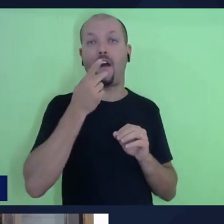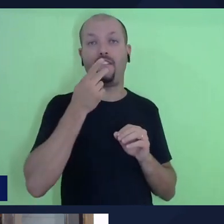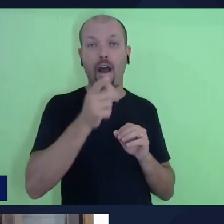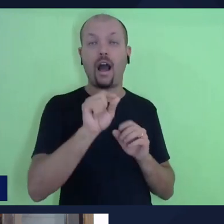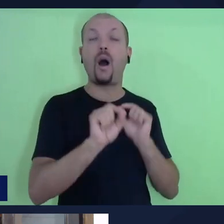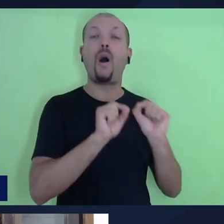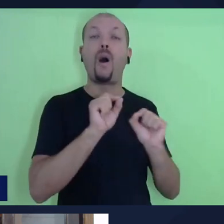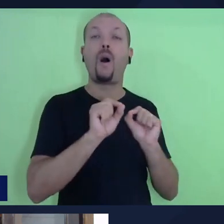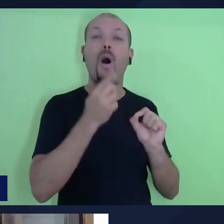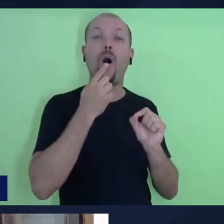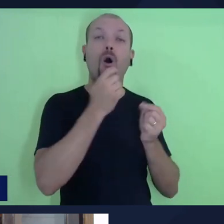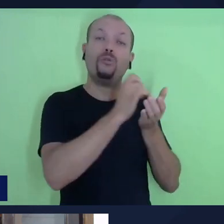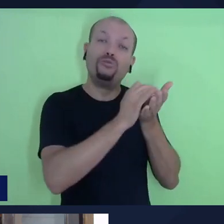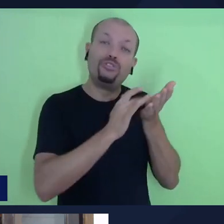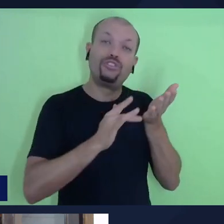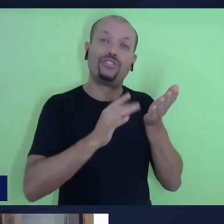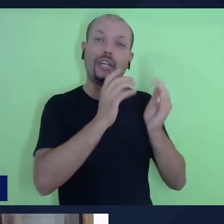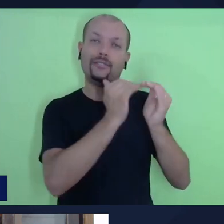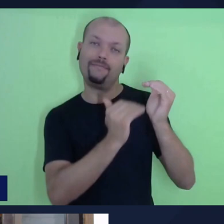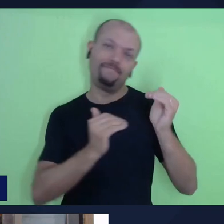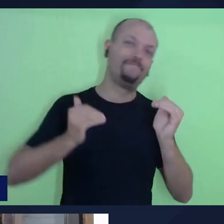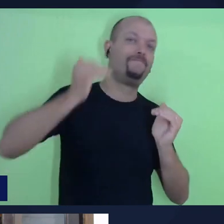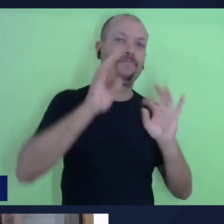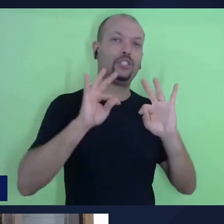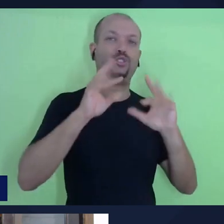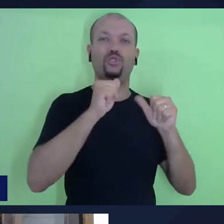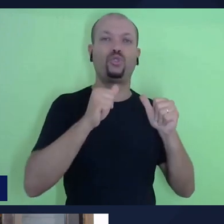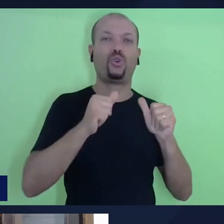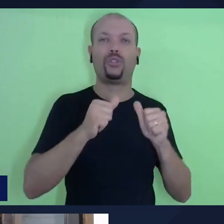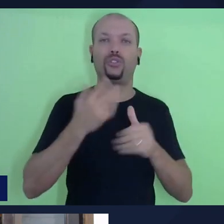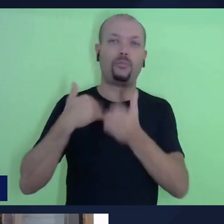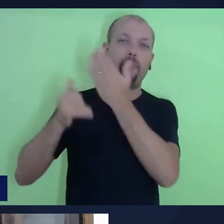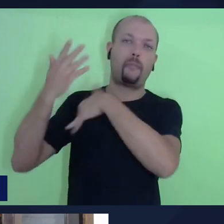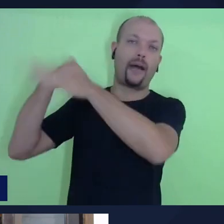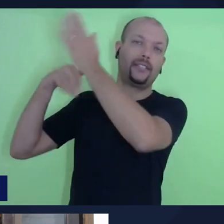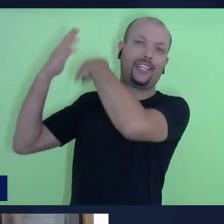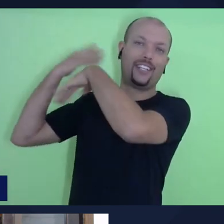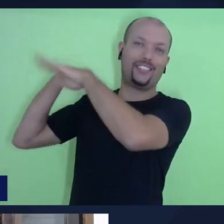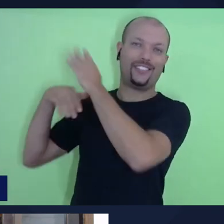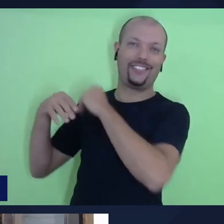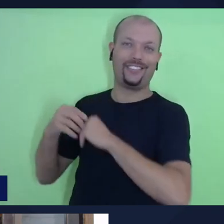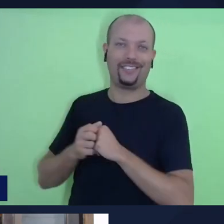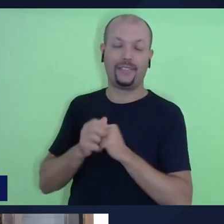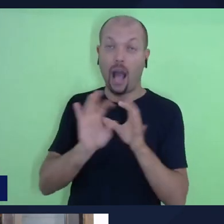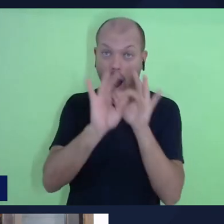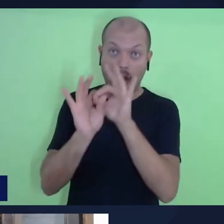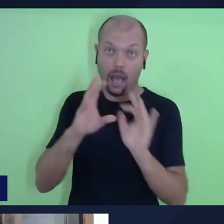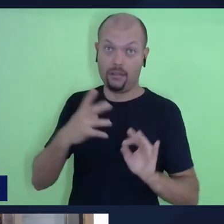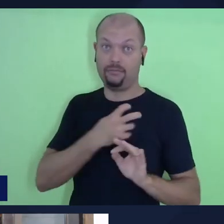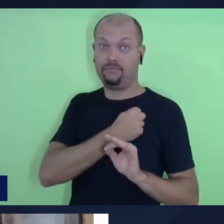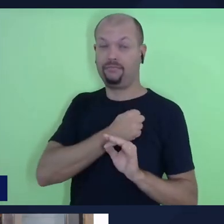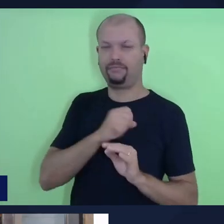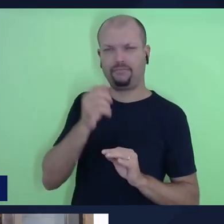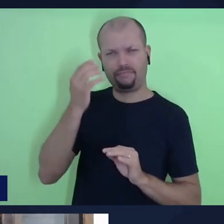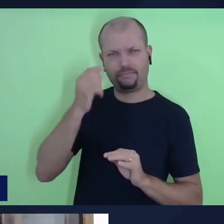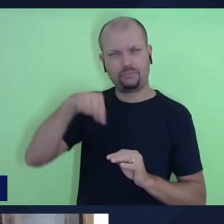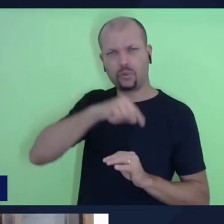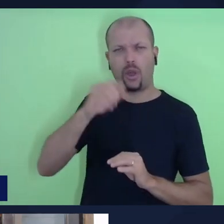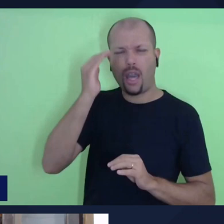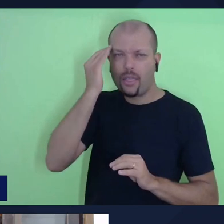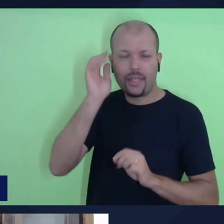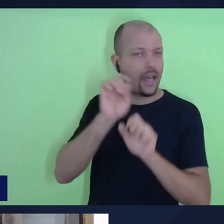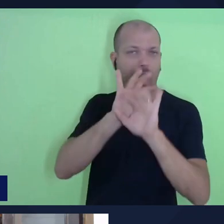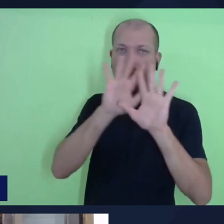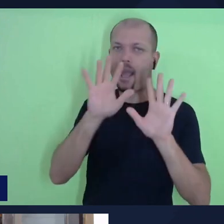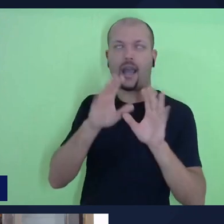muito superior a todas as ofertas passadas. Então, a aliança da salvação, talvez a gente pudesse entender mais, de maneira assim,